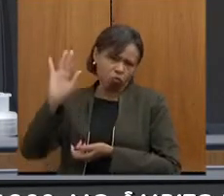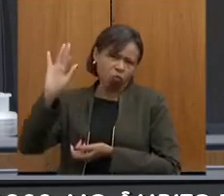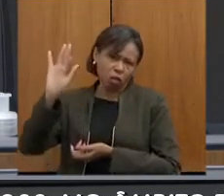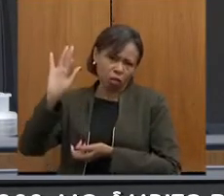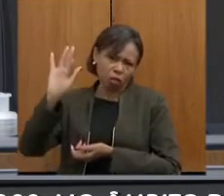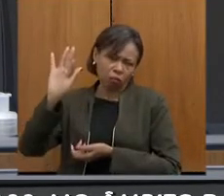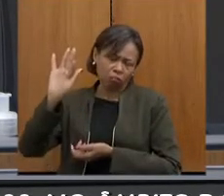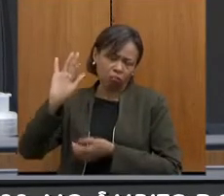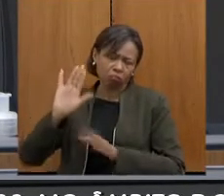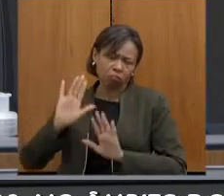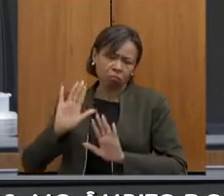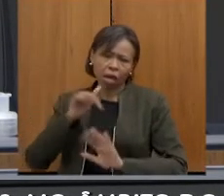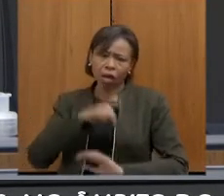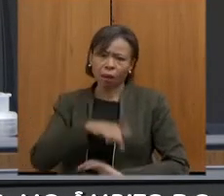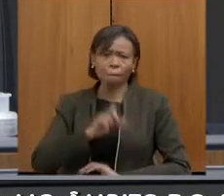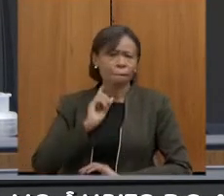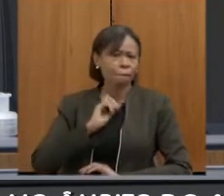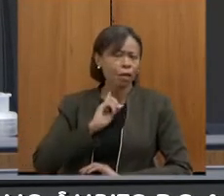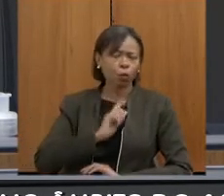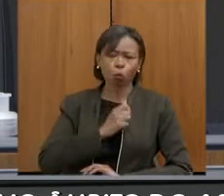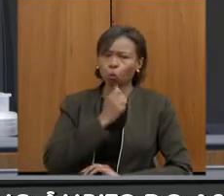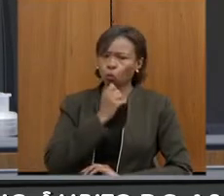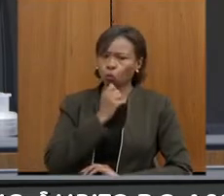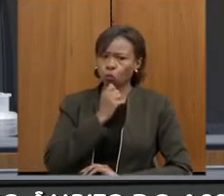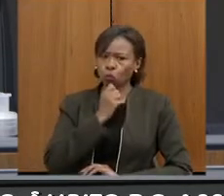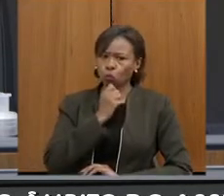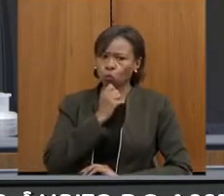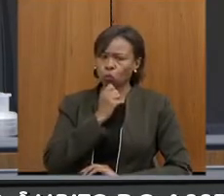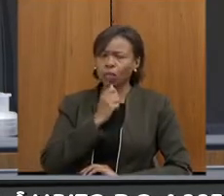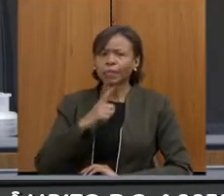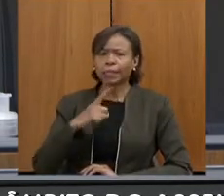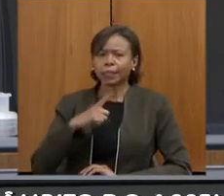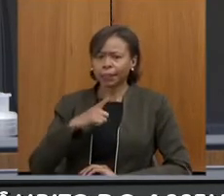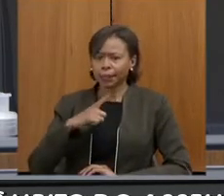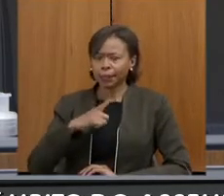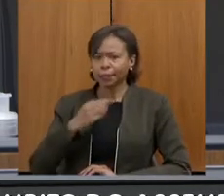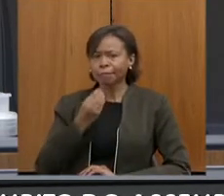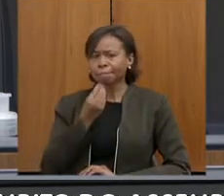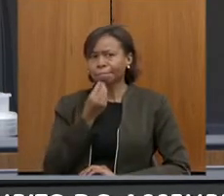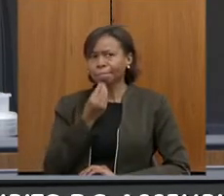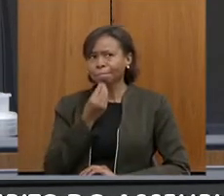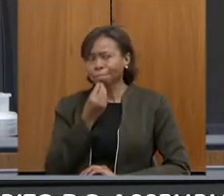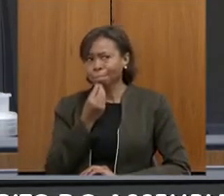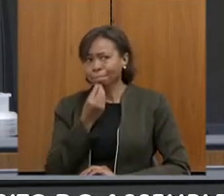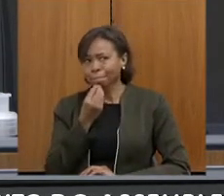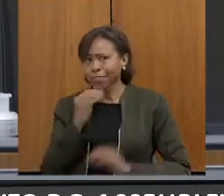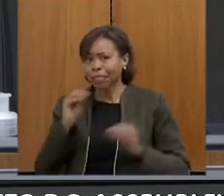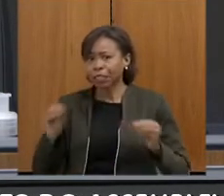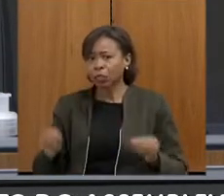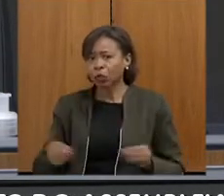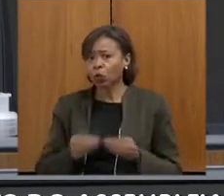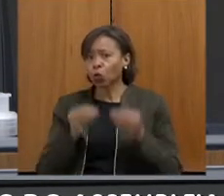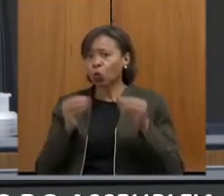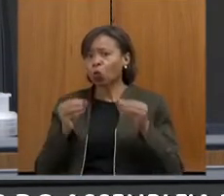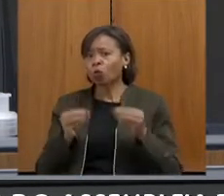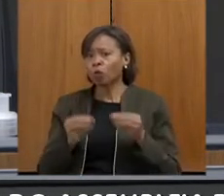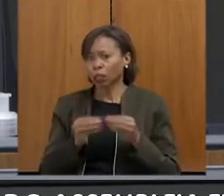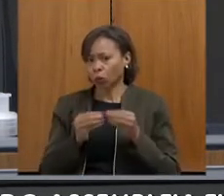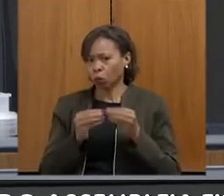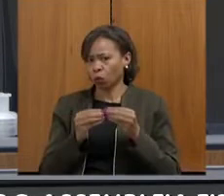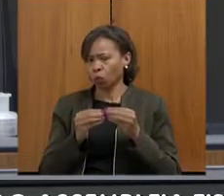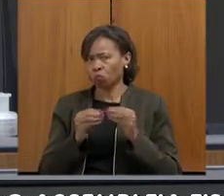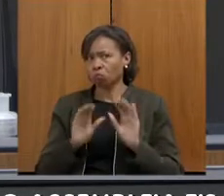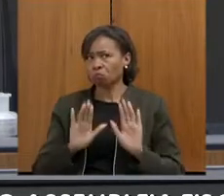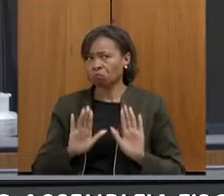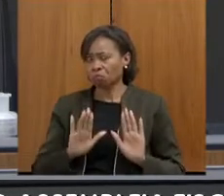Havia a expectativa da compensação e me parece que está